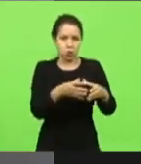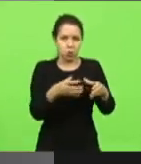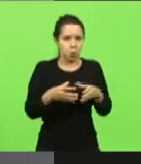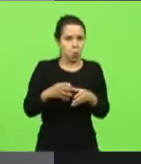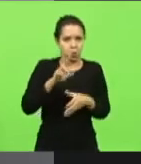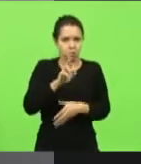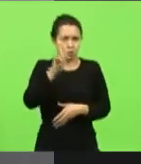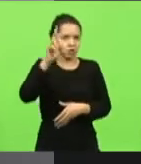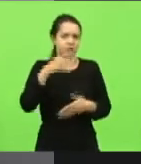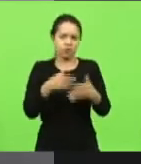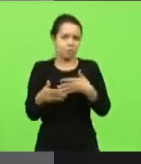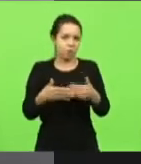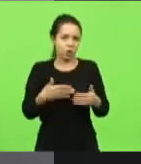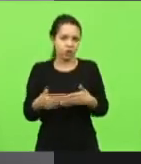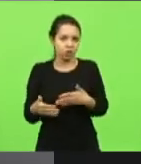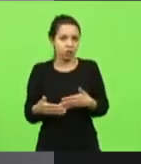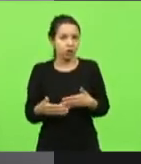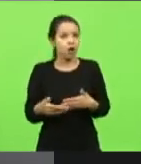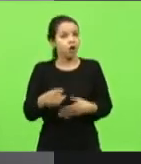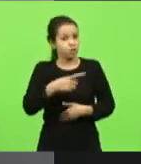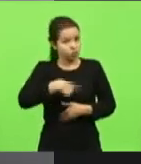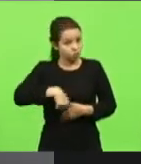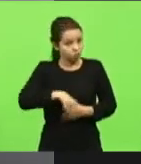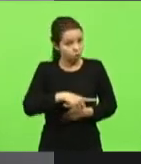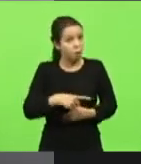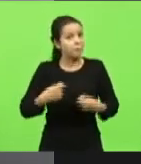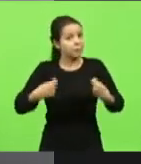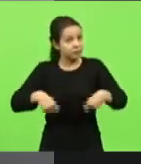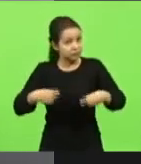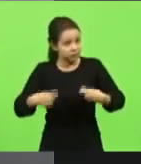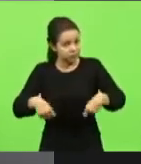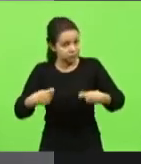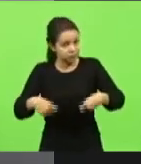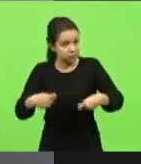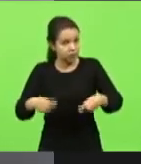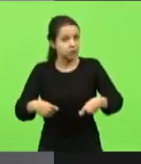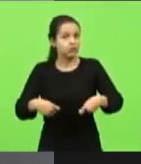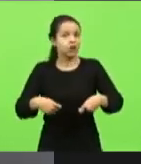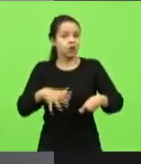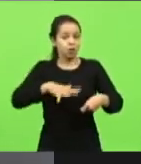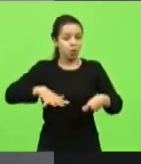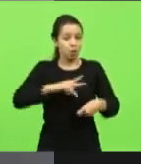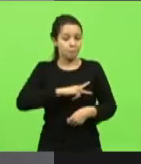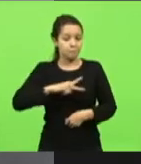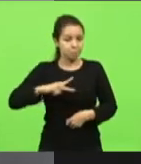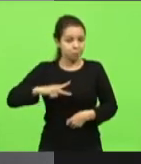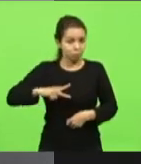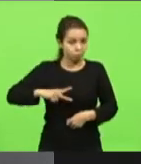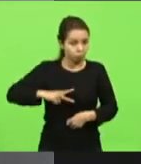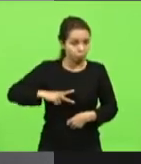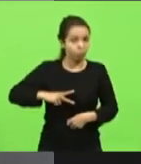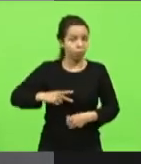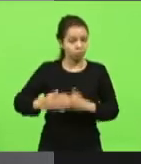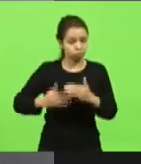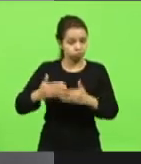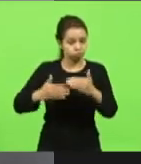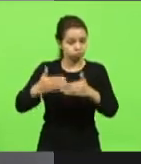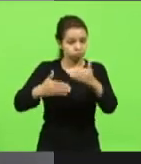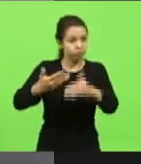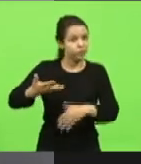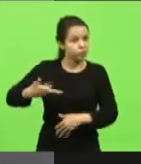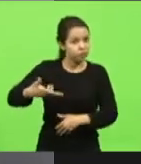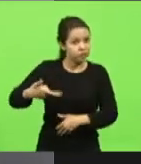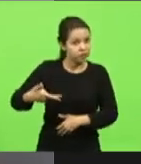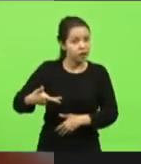quer ou a gente faz as coisas públicas caminhar na mesma velocidade que caminha um